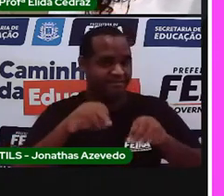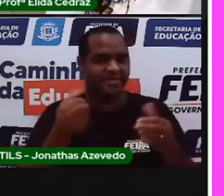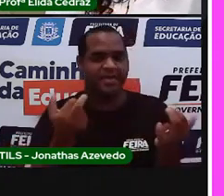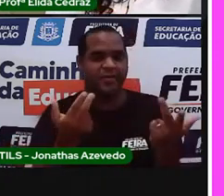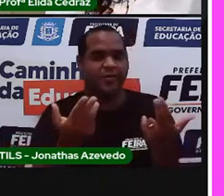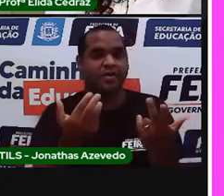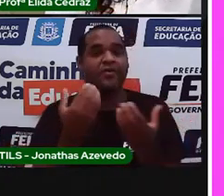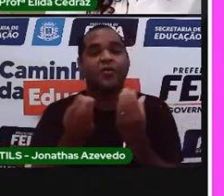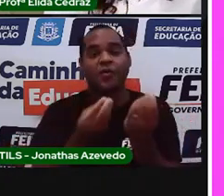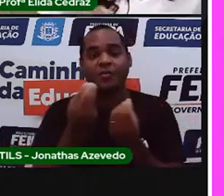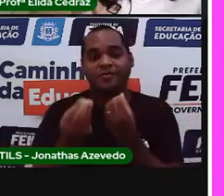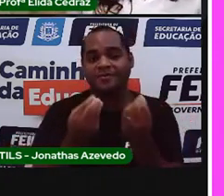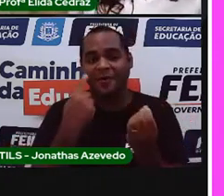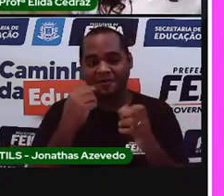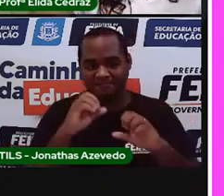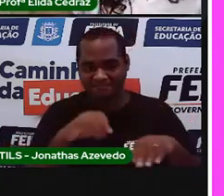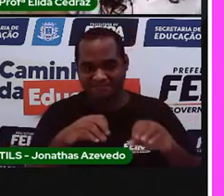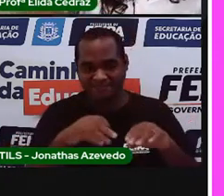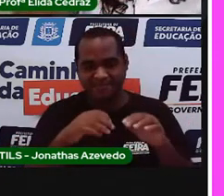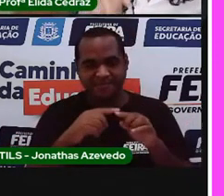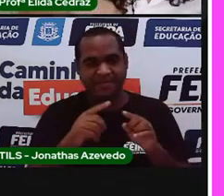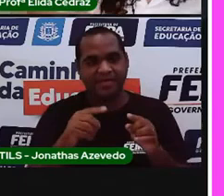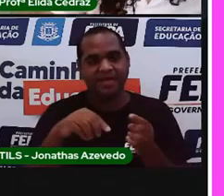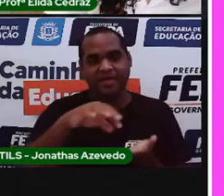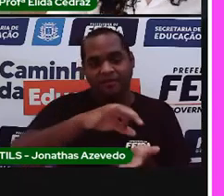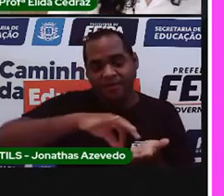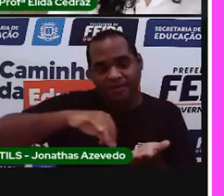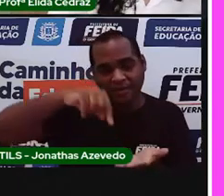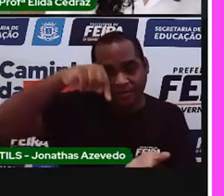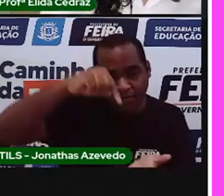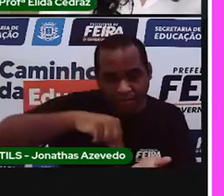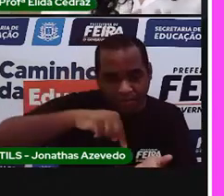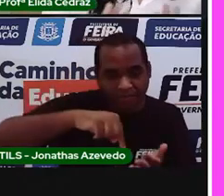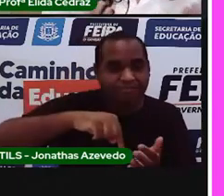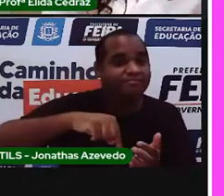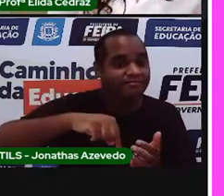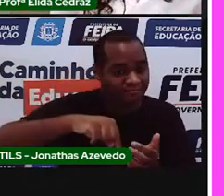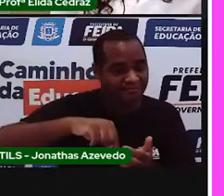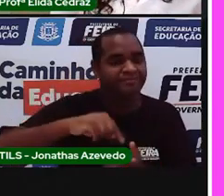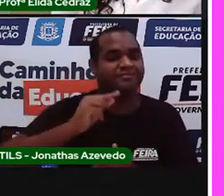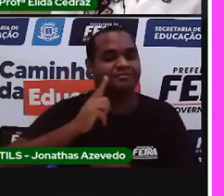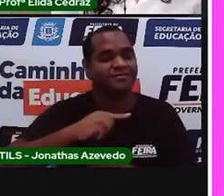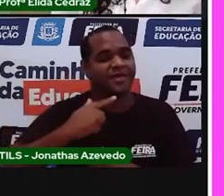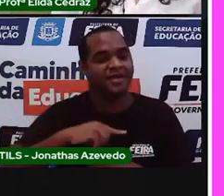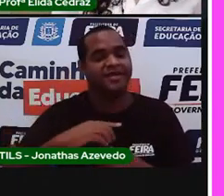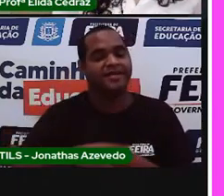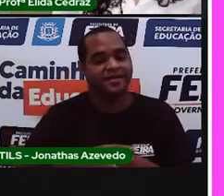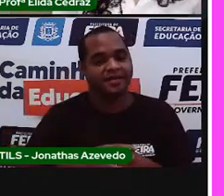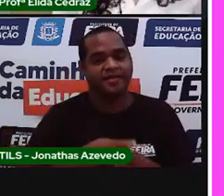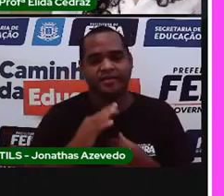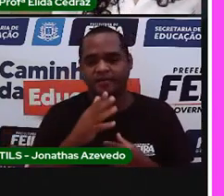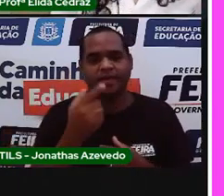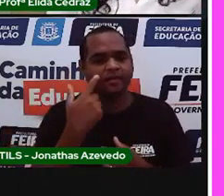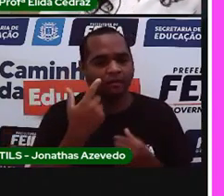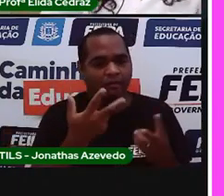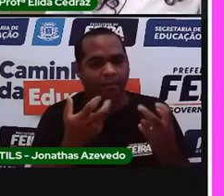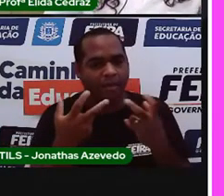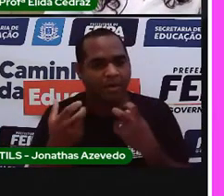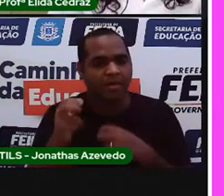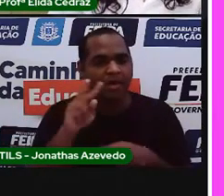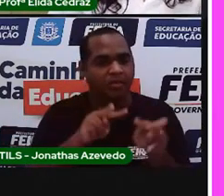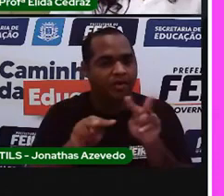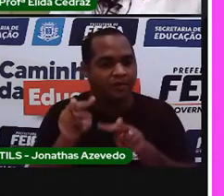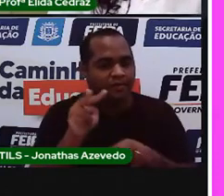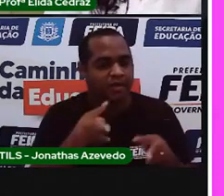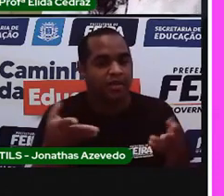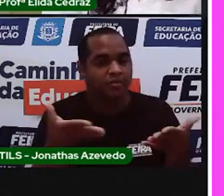molhar a ponta do dedinho, esfregar um pouco e ó, colocar. Tudo o que você está lendo agora, foi